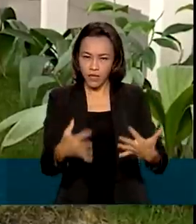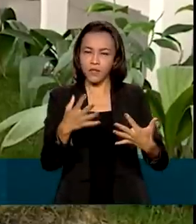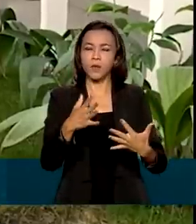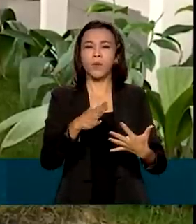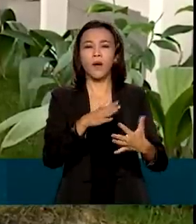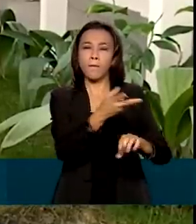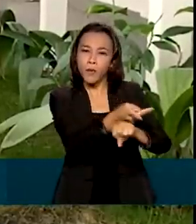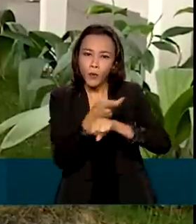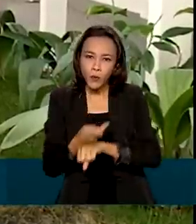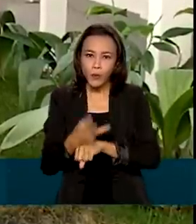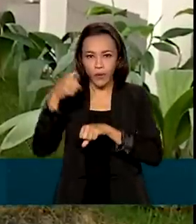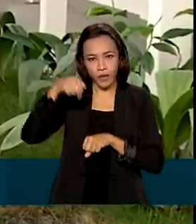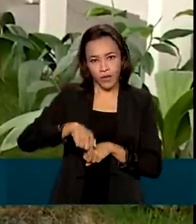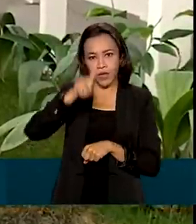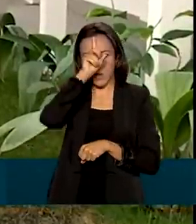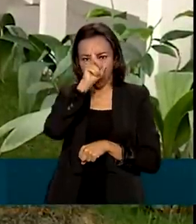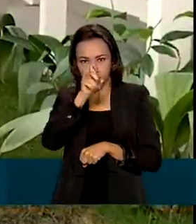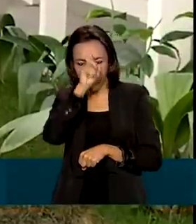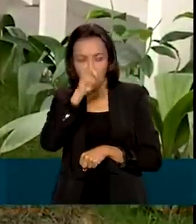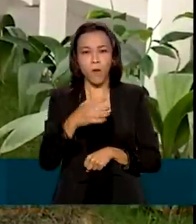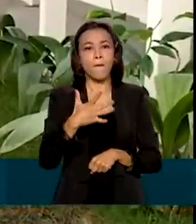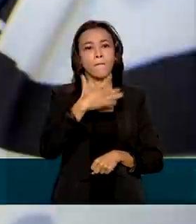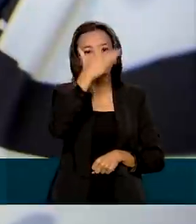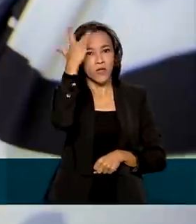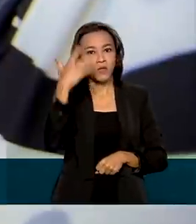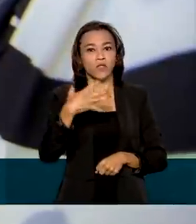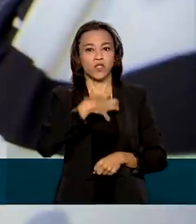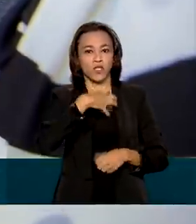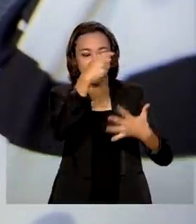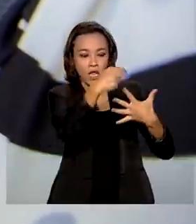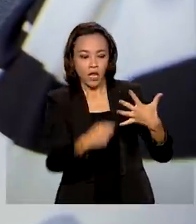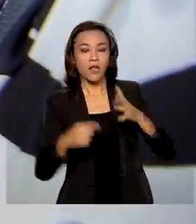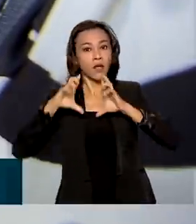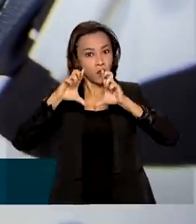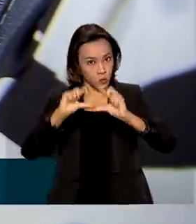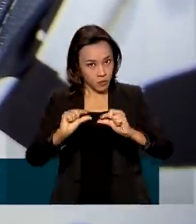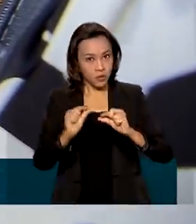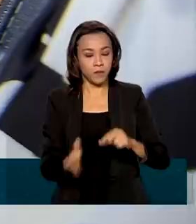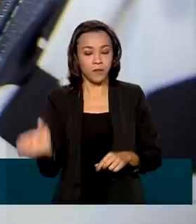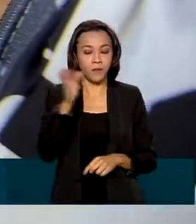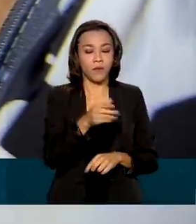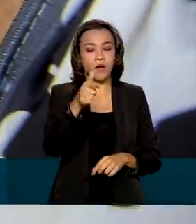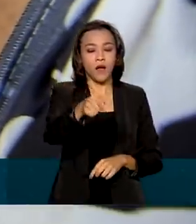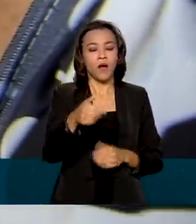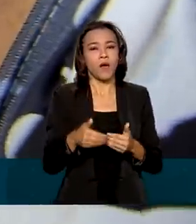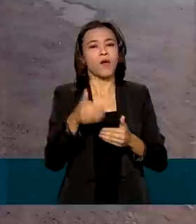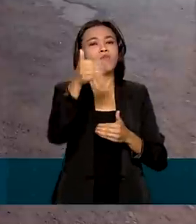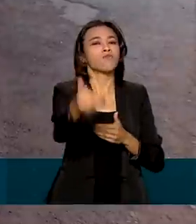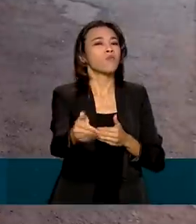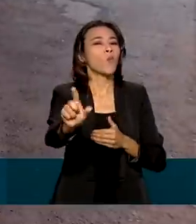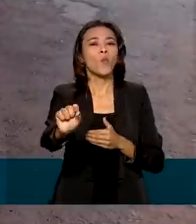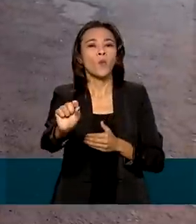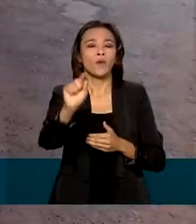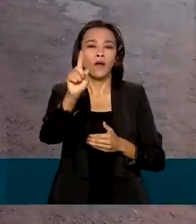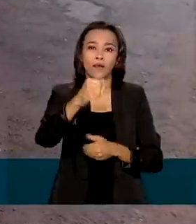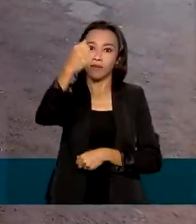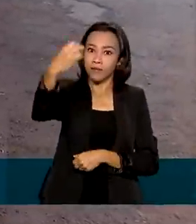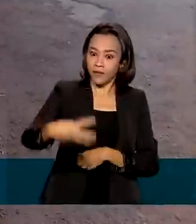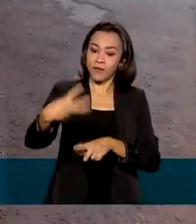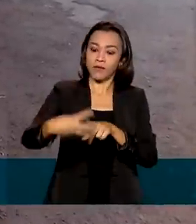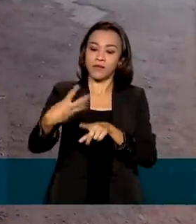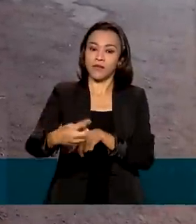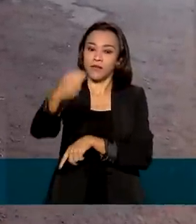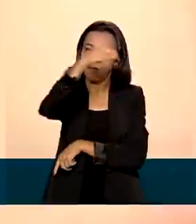procura por paciente sintomático, respiratório, diminuiu. O próximo passo é aplicar no final de agosto uma terceira